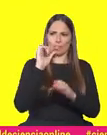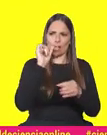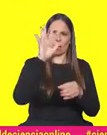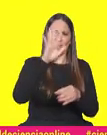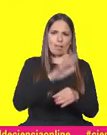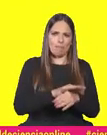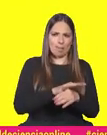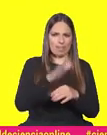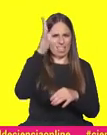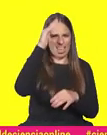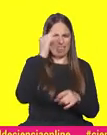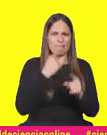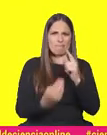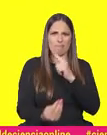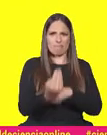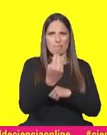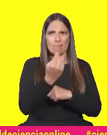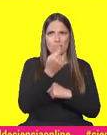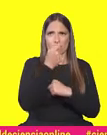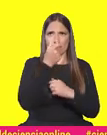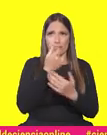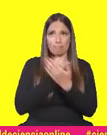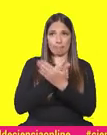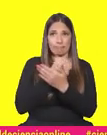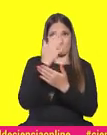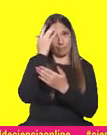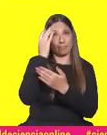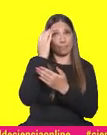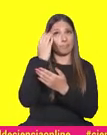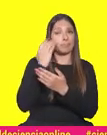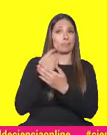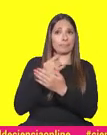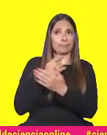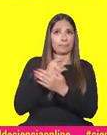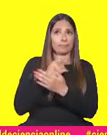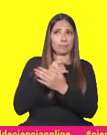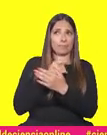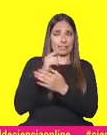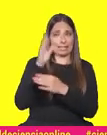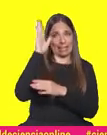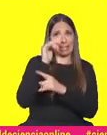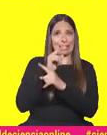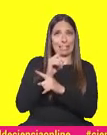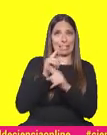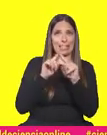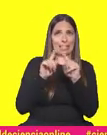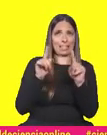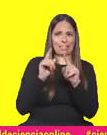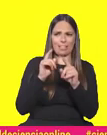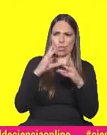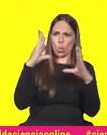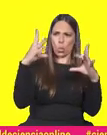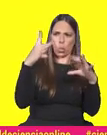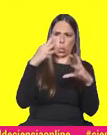cheios dos animais muito estranhos, quando nós temos aqui, que são as trilobites. E as trilobites estimulam-se há mais de